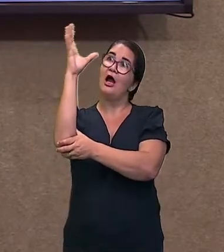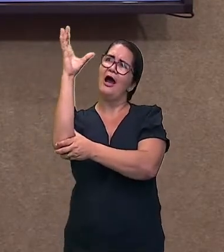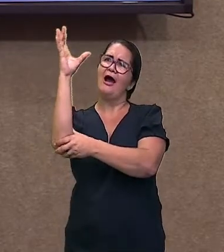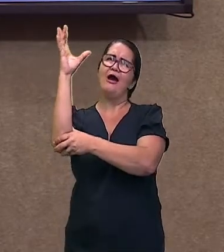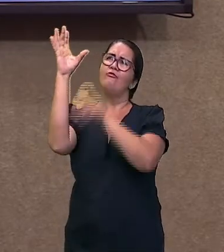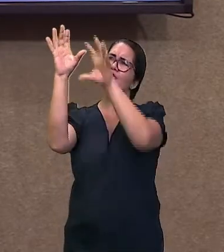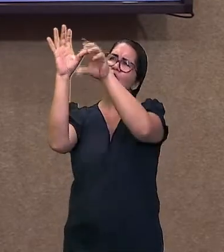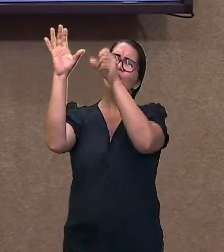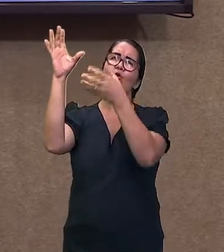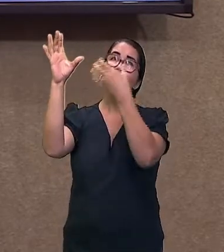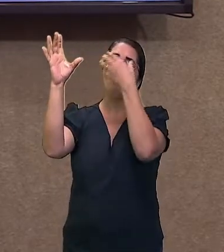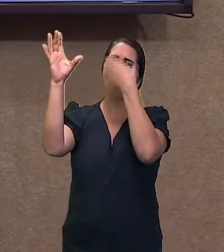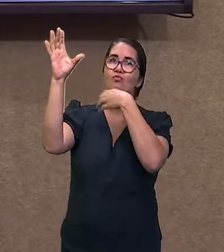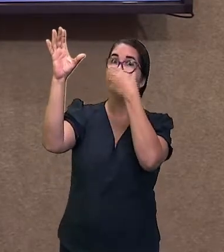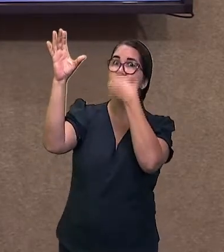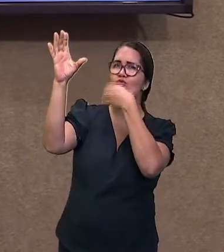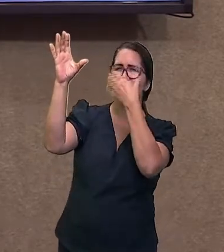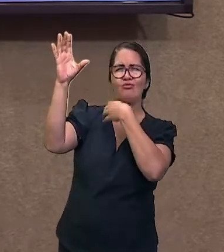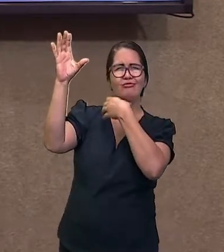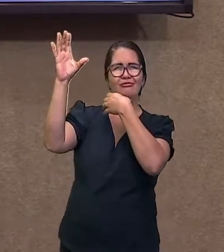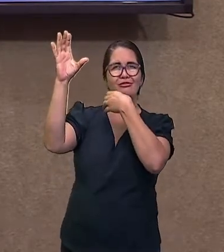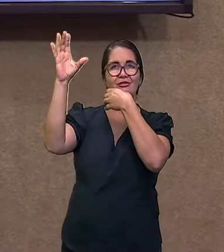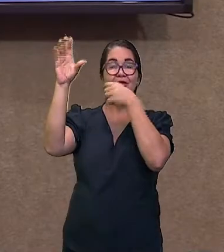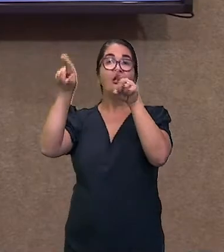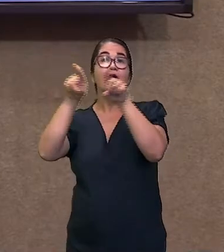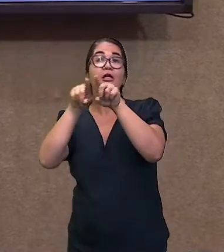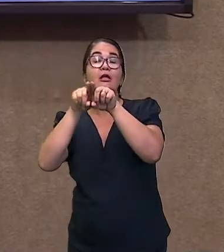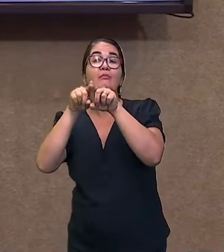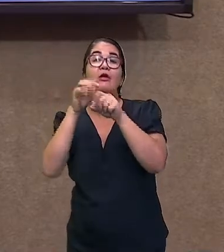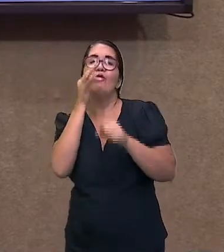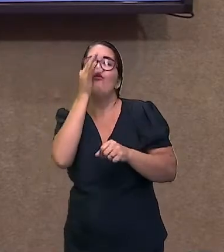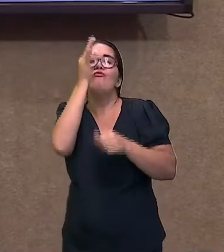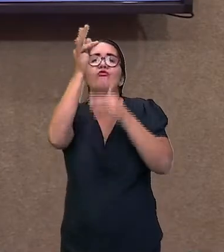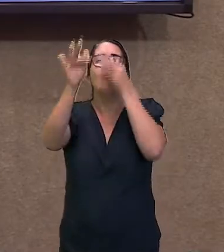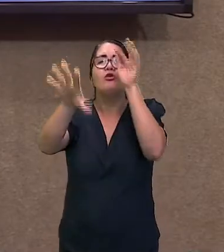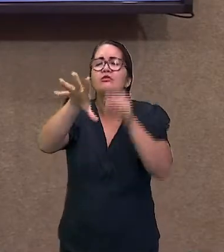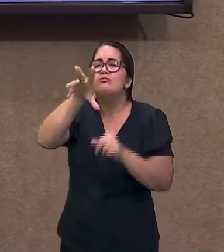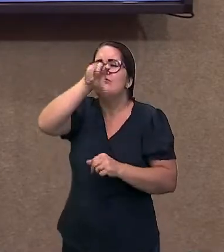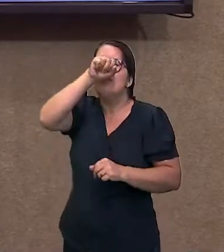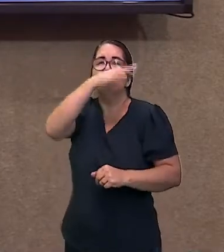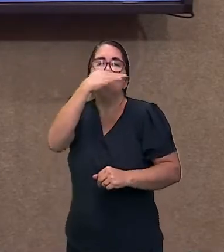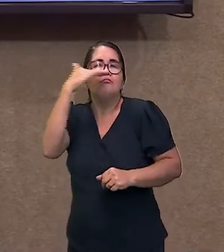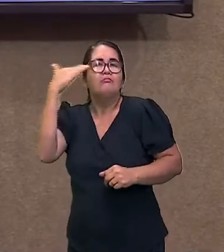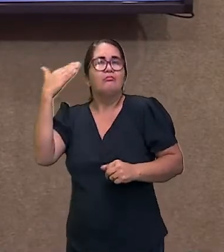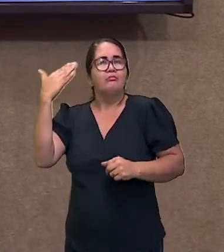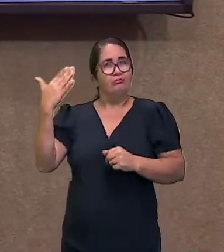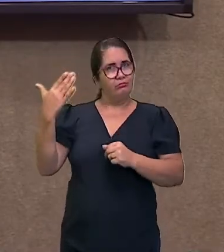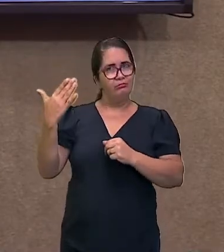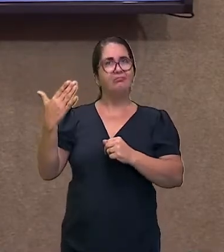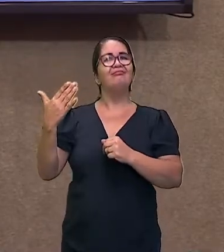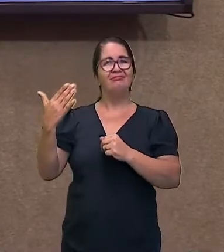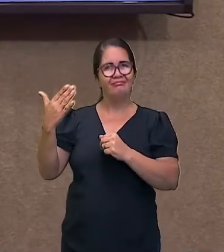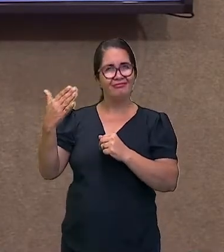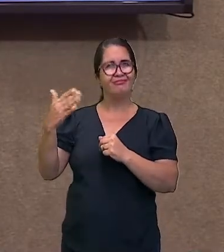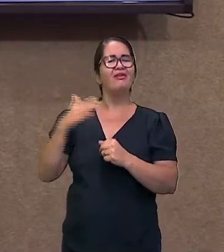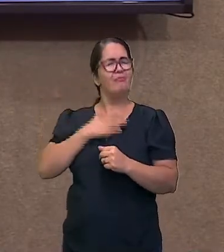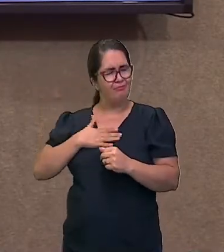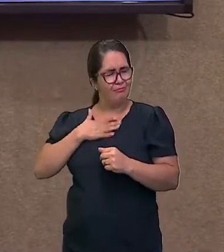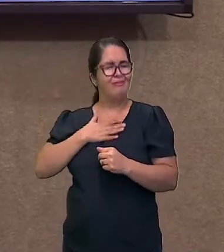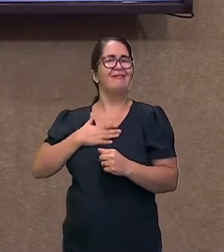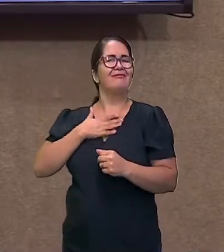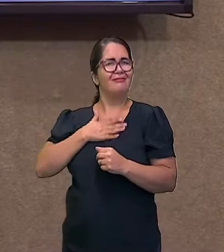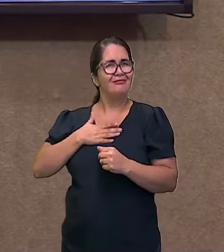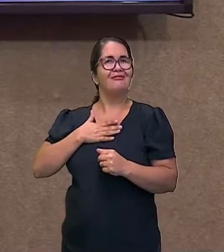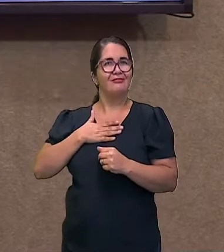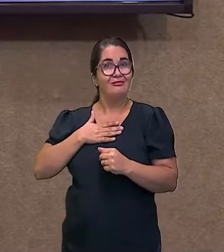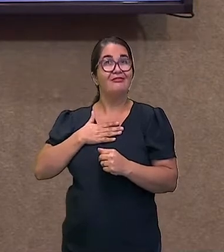com os outros seres deste espaço? Vamos pensar comigo. Se eu tenho ao redor ou no